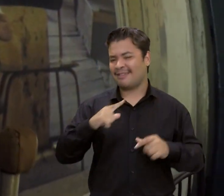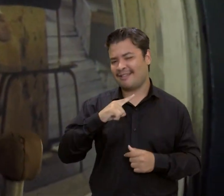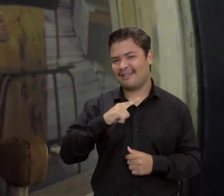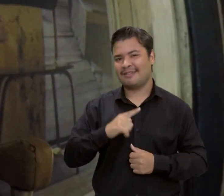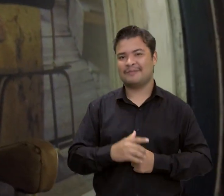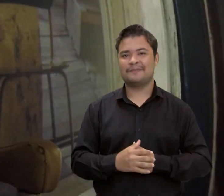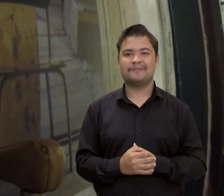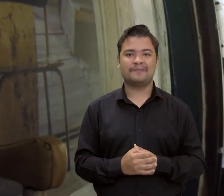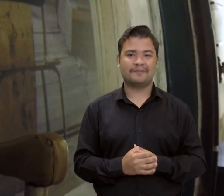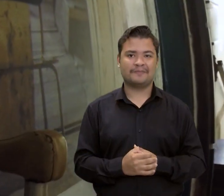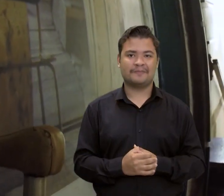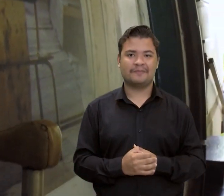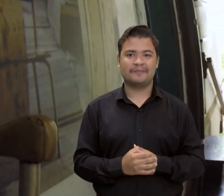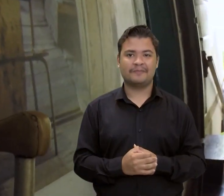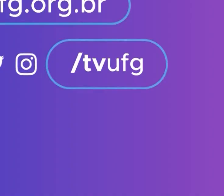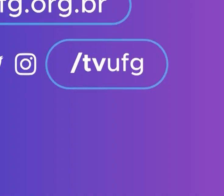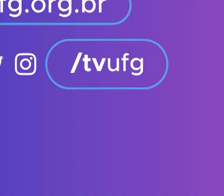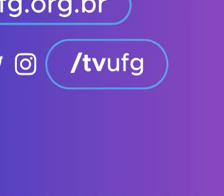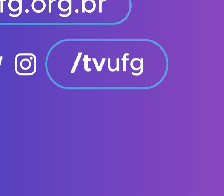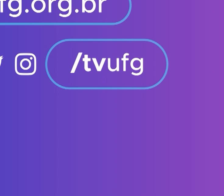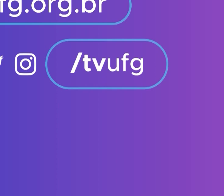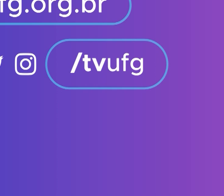Até o próximo Pegando Leve!